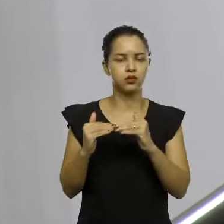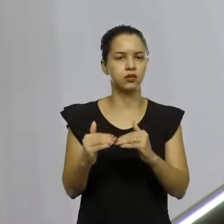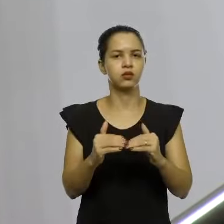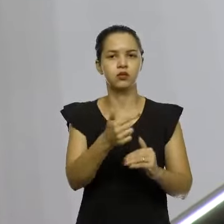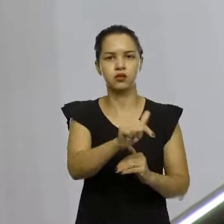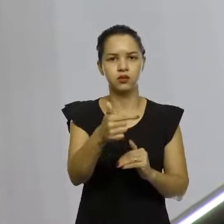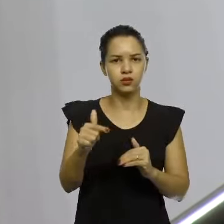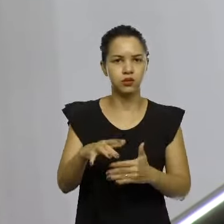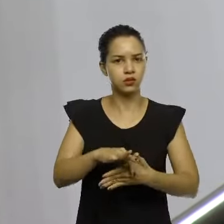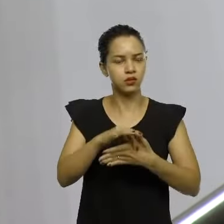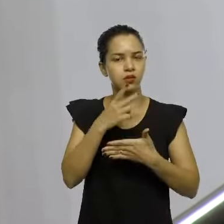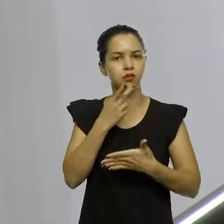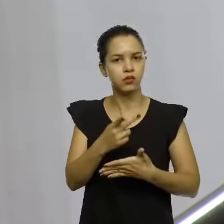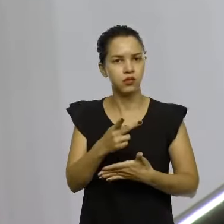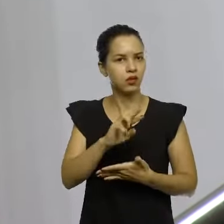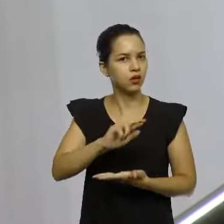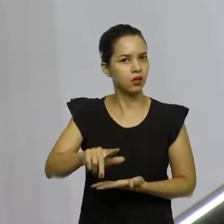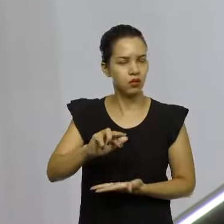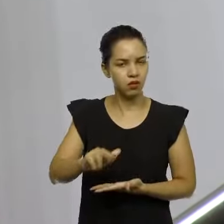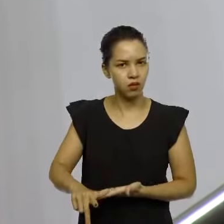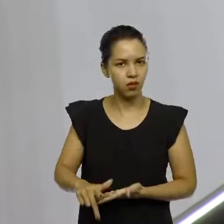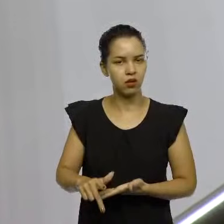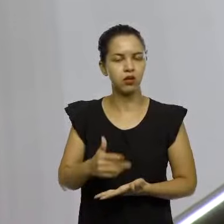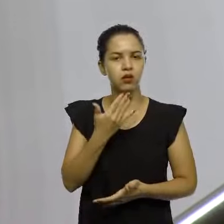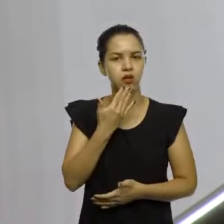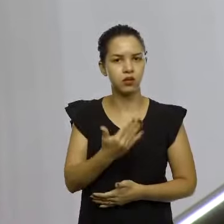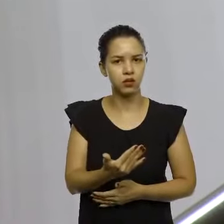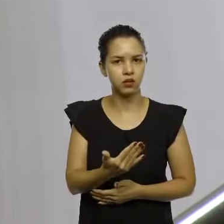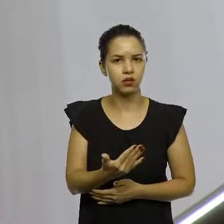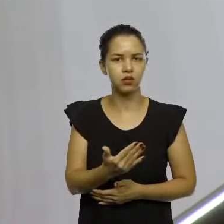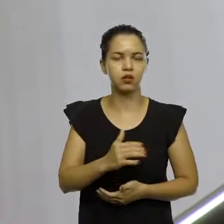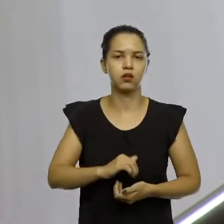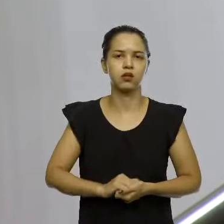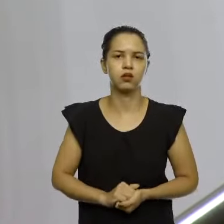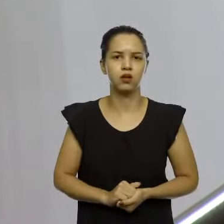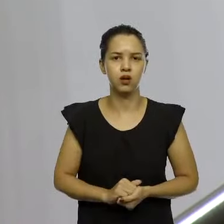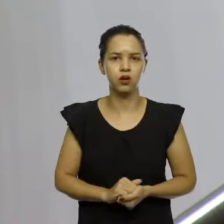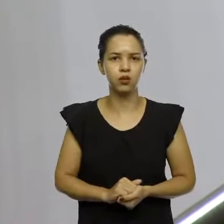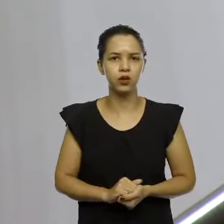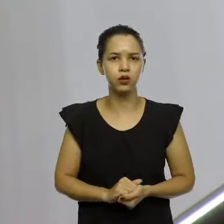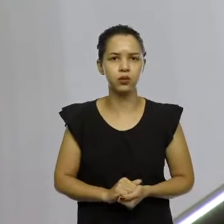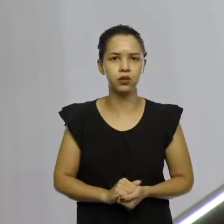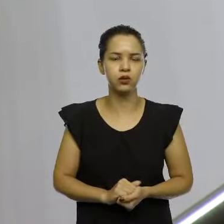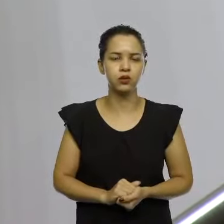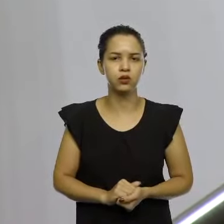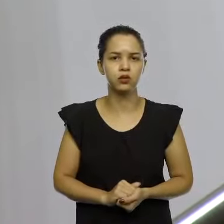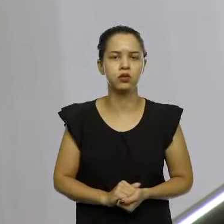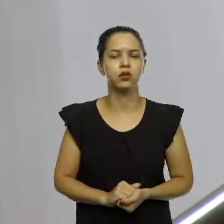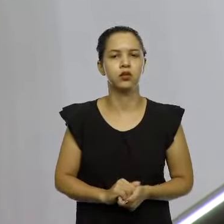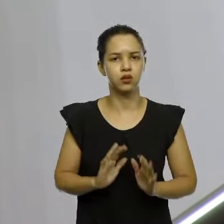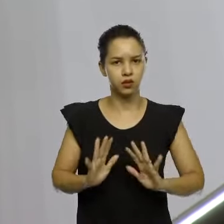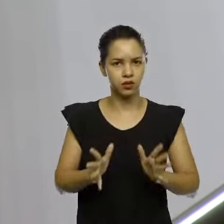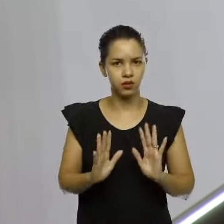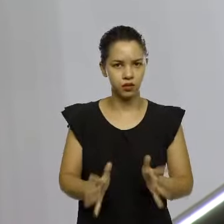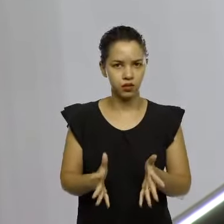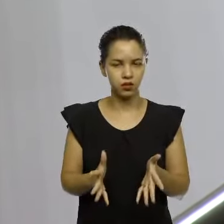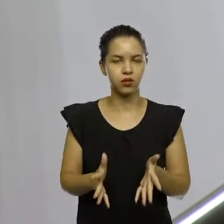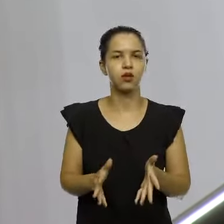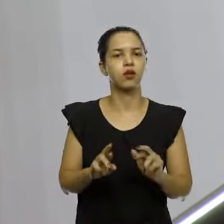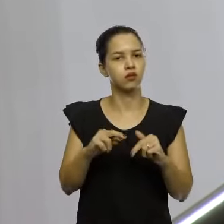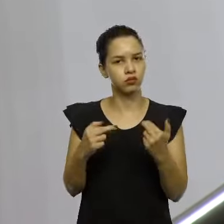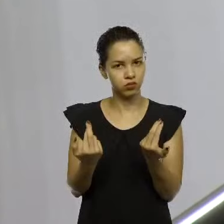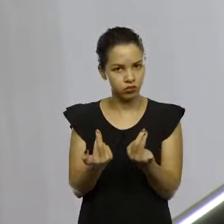era. Hoje estou fazendo um requerimento à minha bancada para poder confirmar com o meu líder que não era. Isso foi feito. Reunião diante de